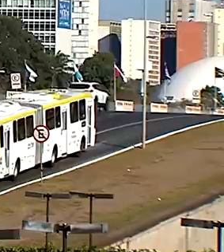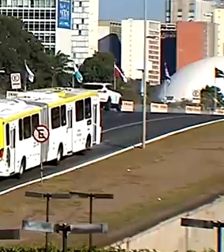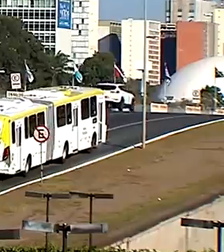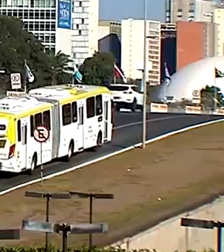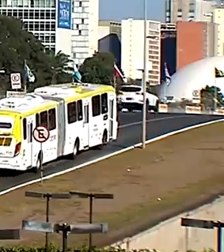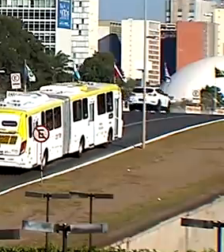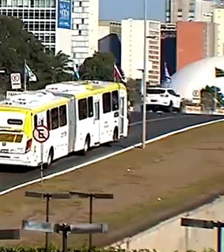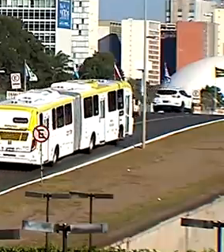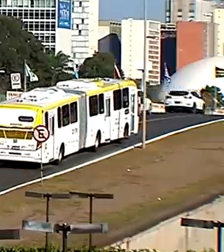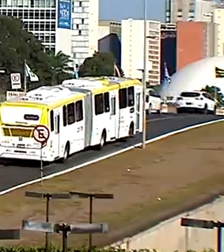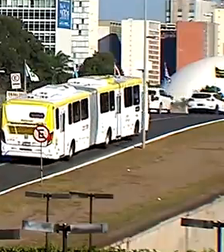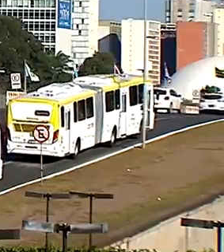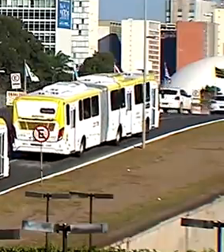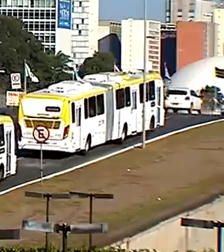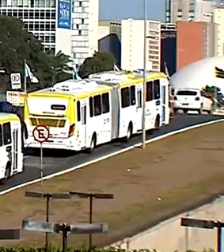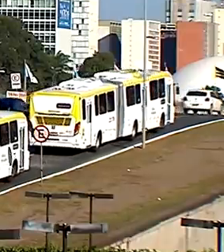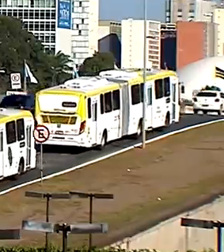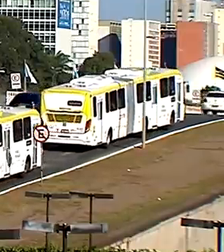Transcrição Negri